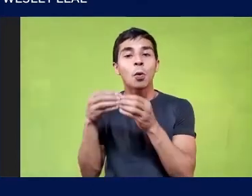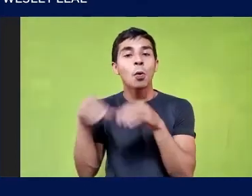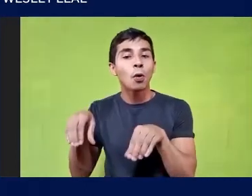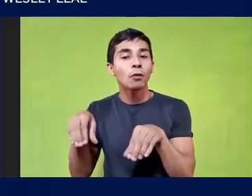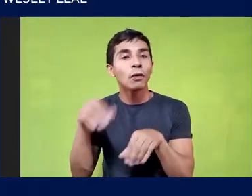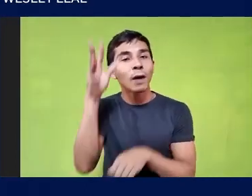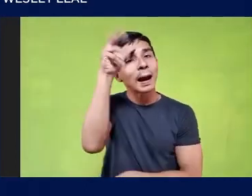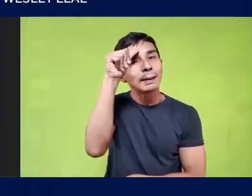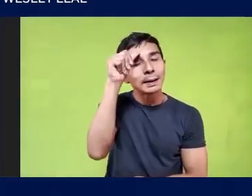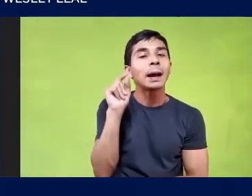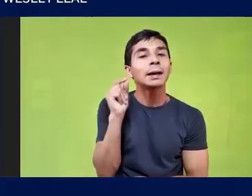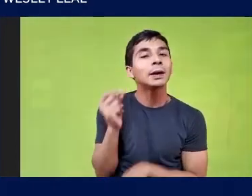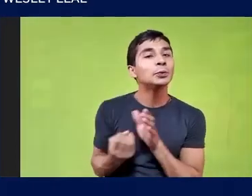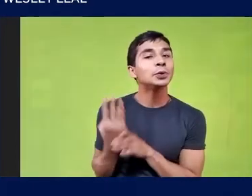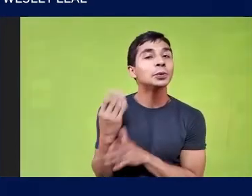Né?